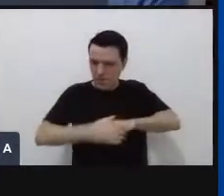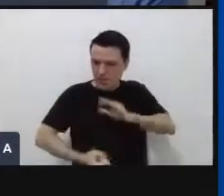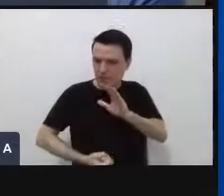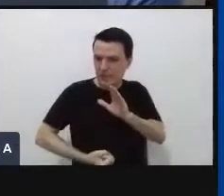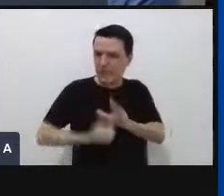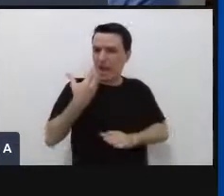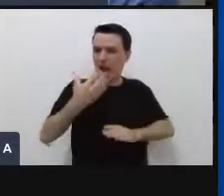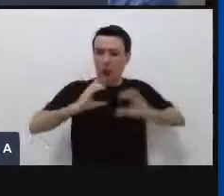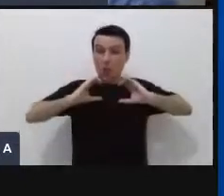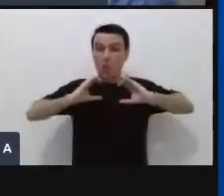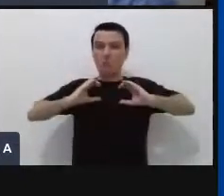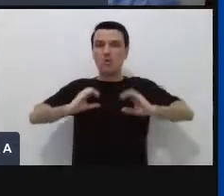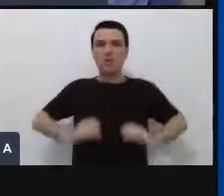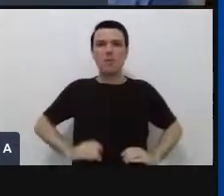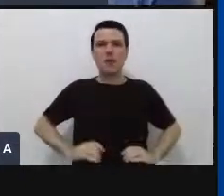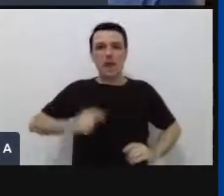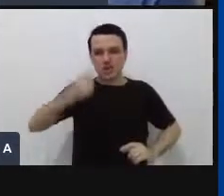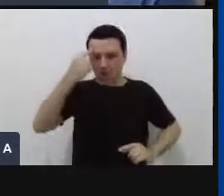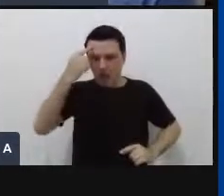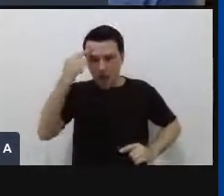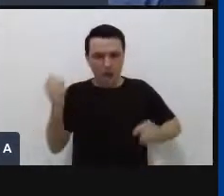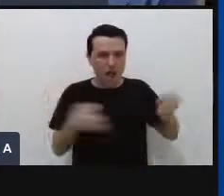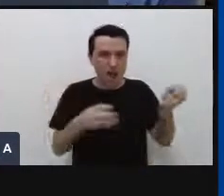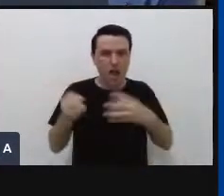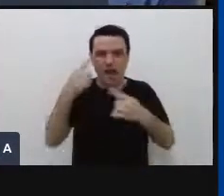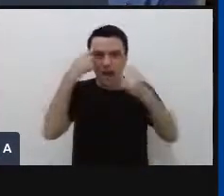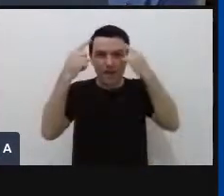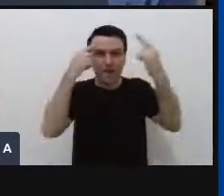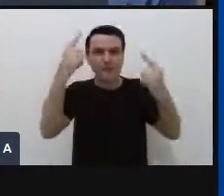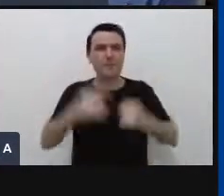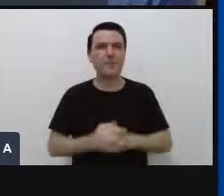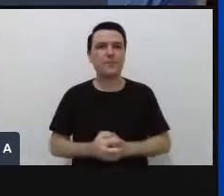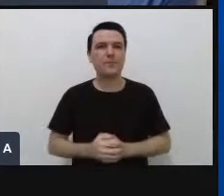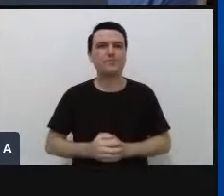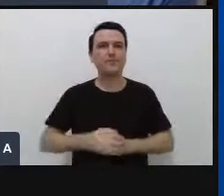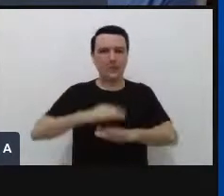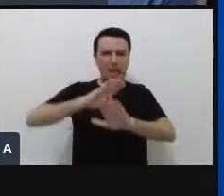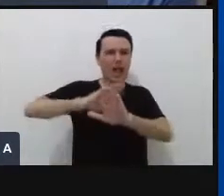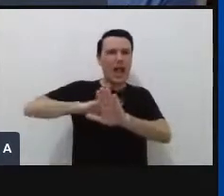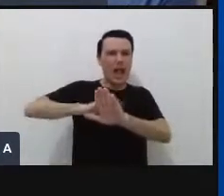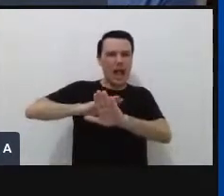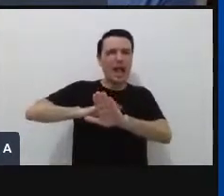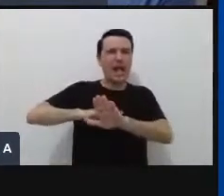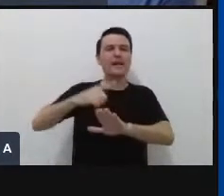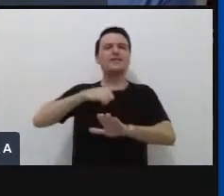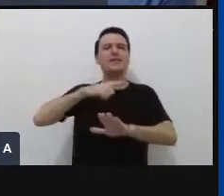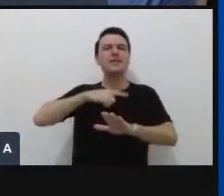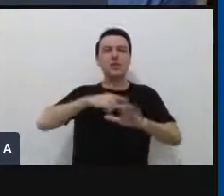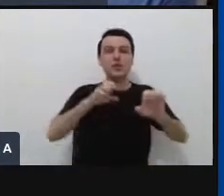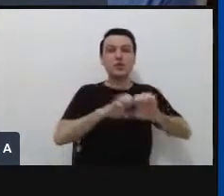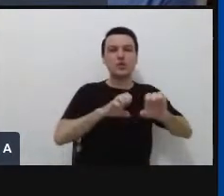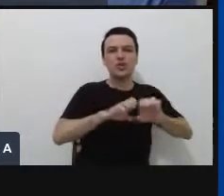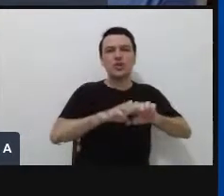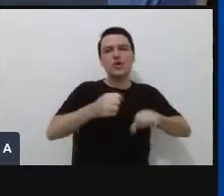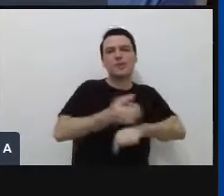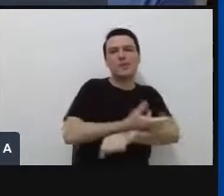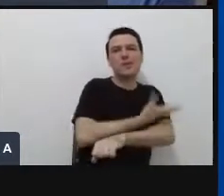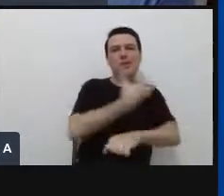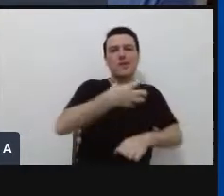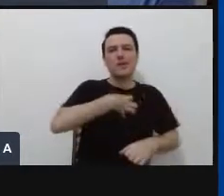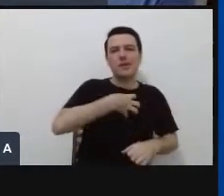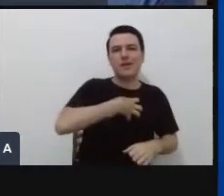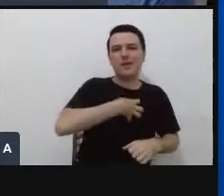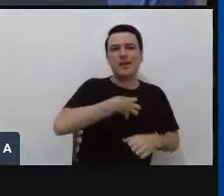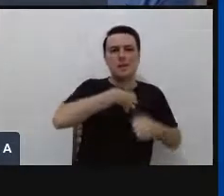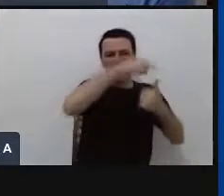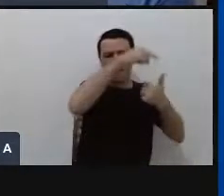comportamento. Então, por trás dos nossos comportamentos tem toda uma estrutura de pensamentos, de emoções, de sentimentos, muitas vezes